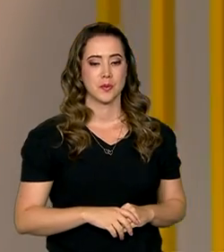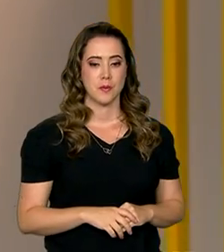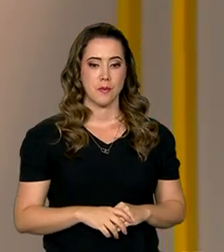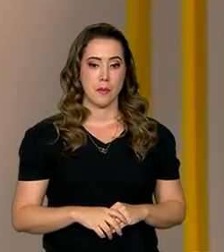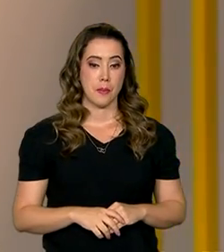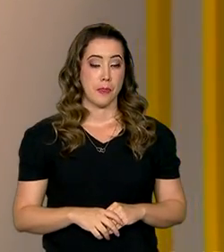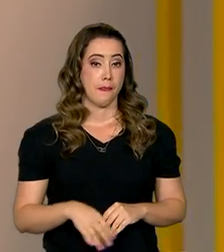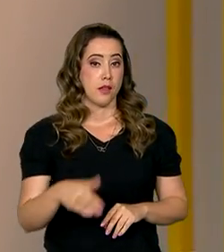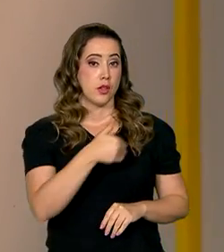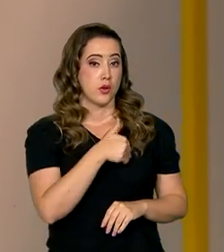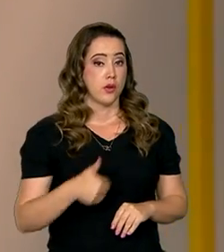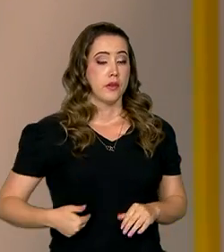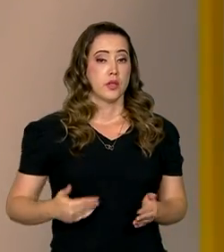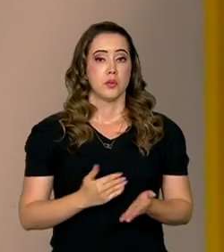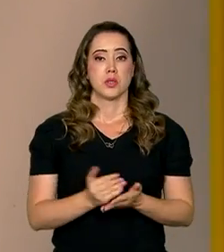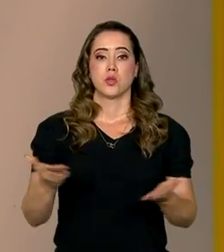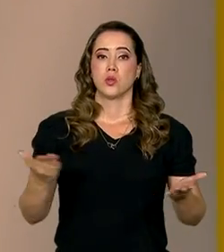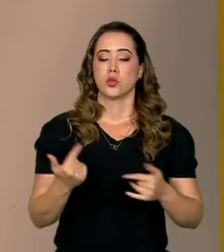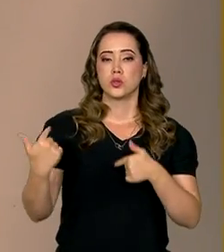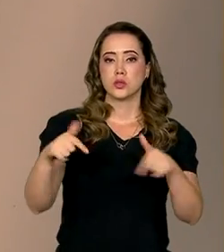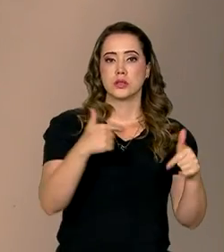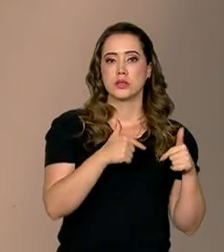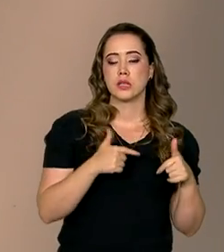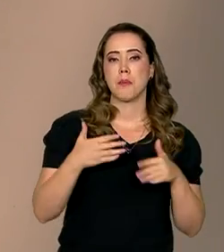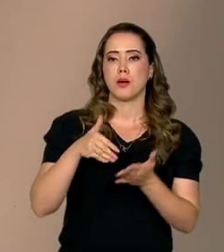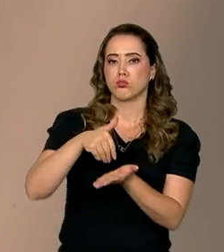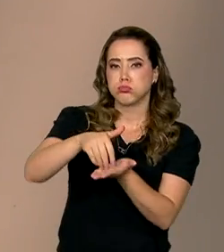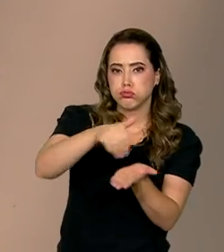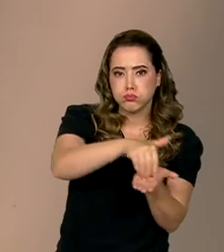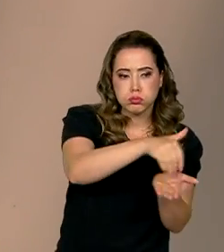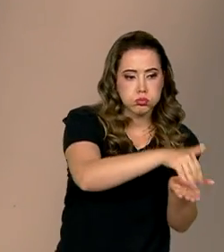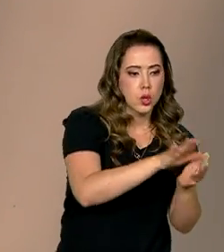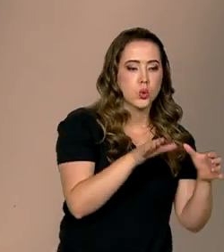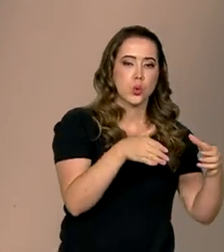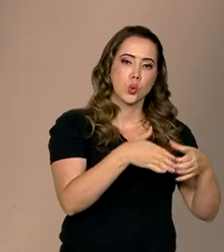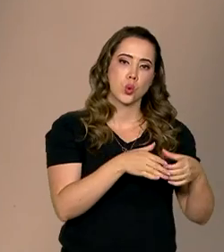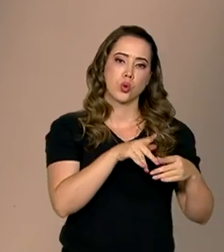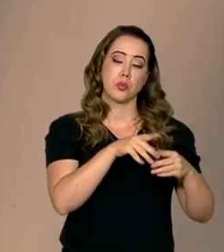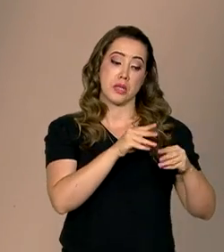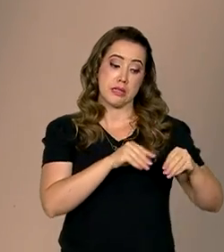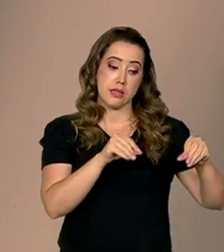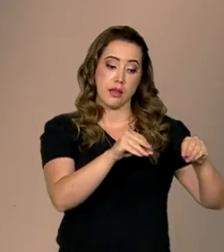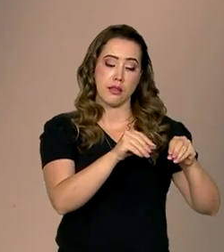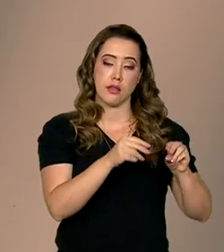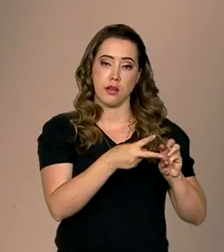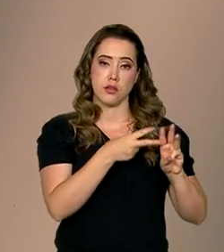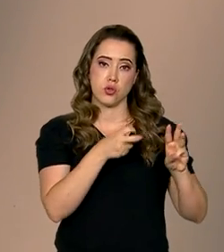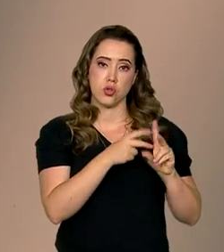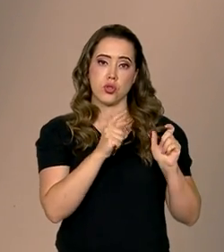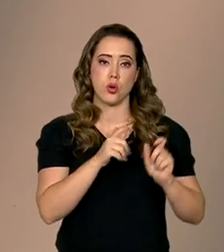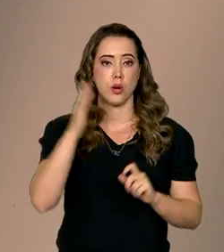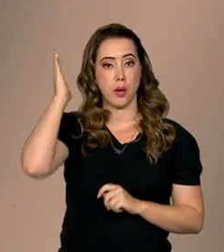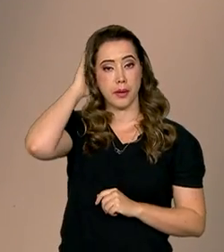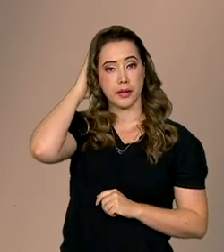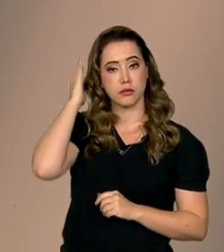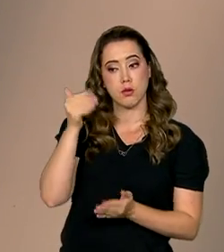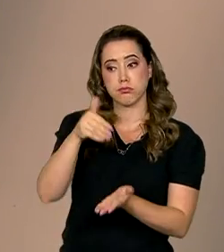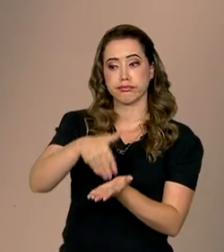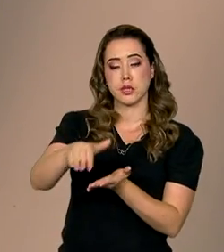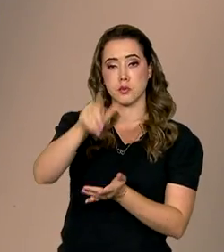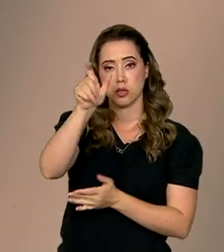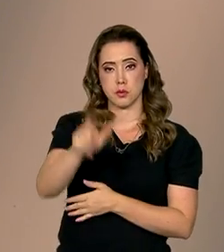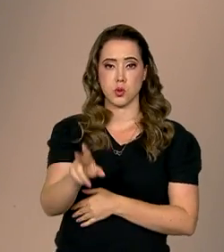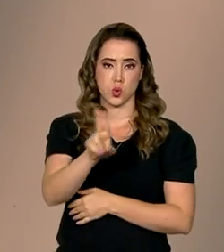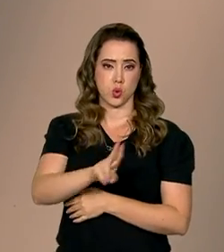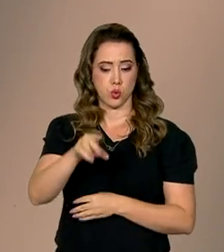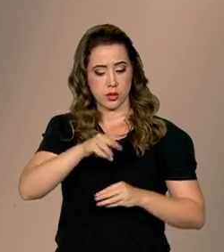O governo iniciou hoje mais uma ação de desintrusão em terras indígenas no estado do Pará. A retirada das pessoas que